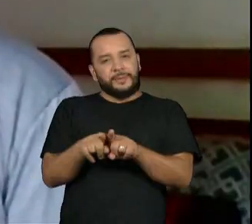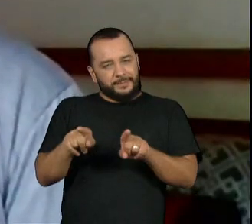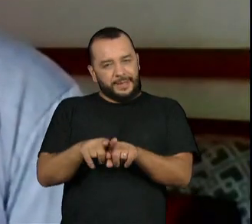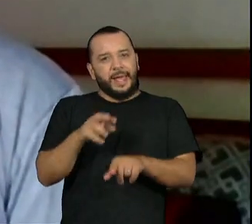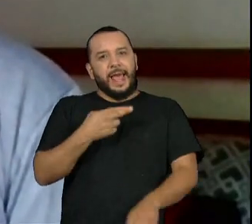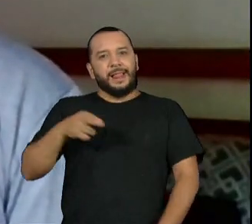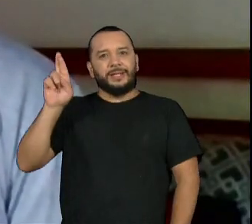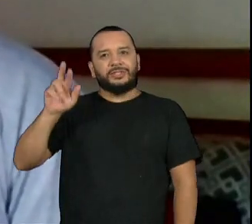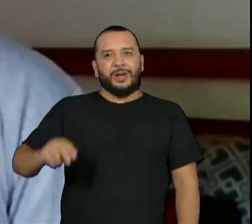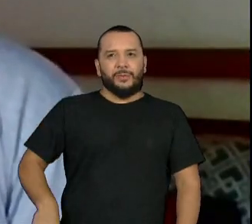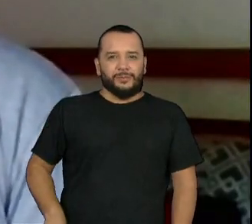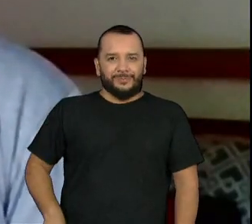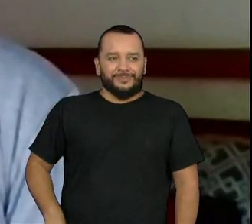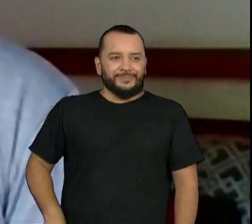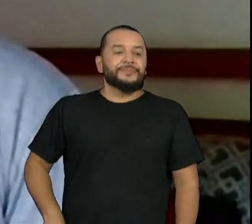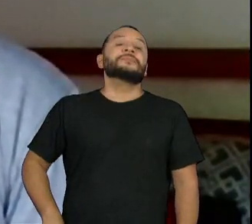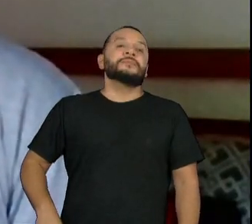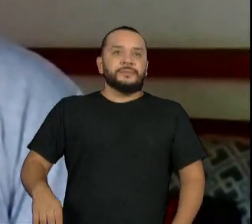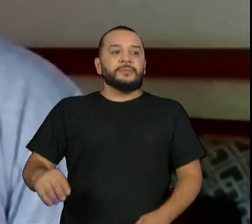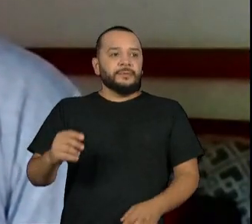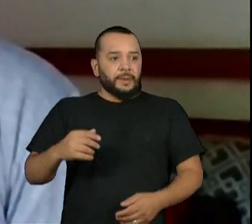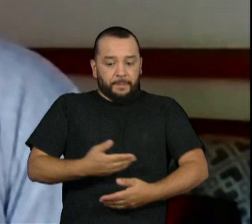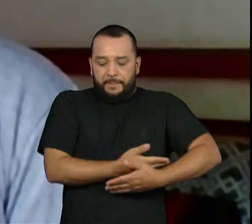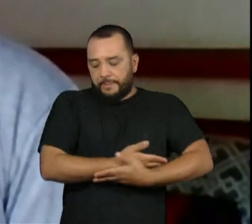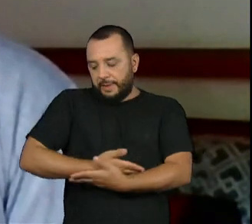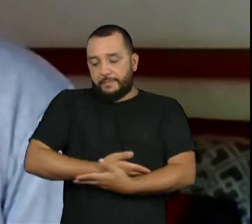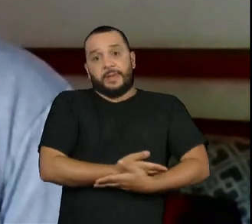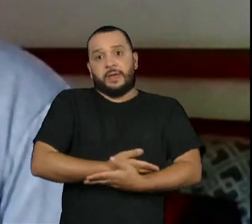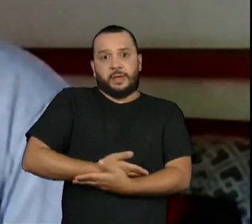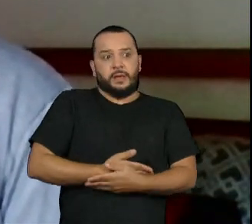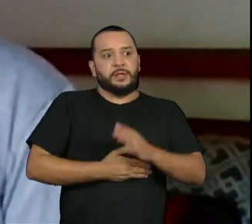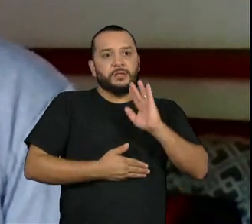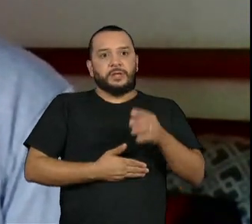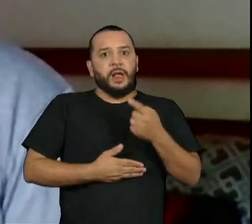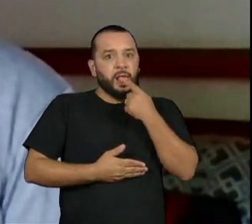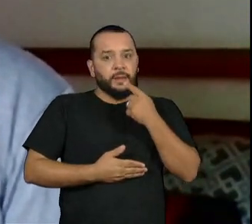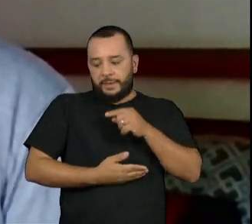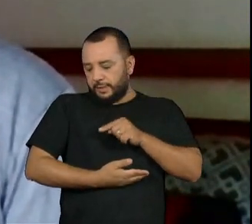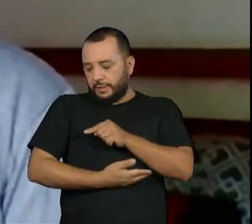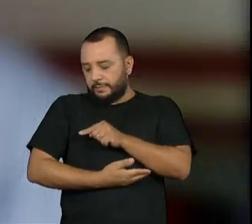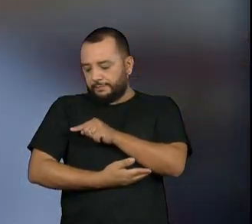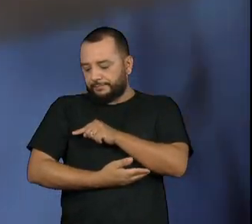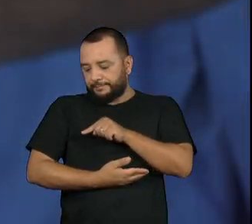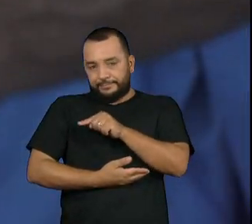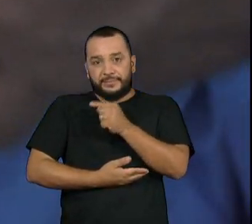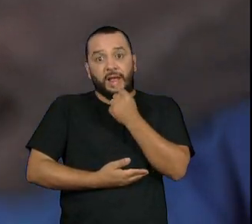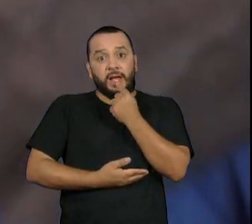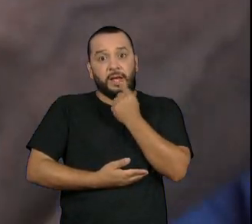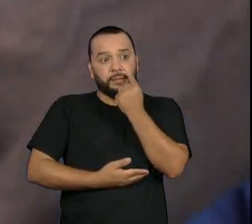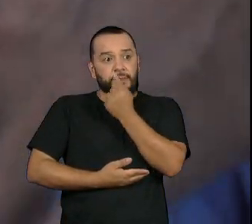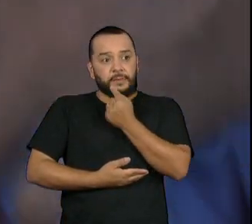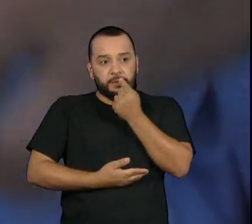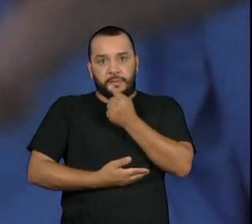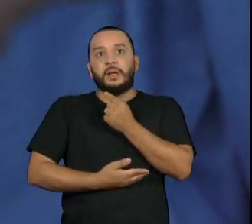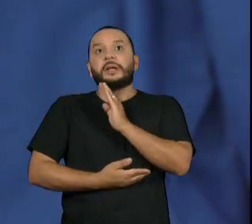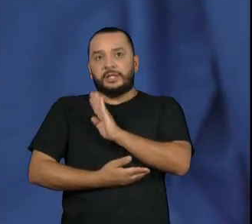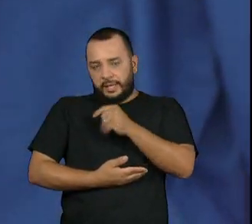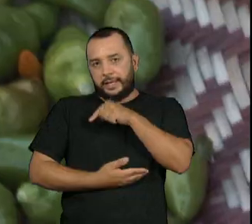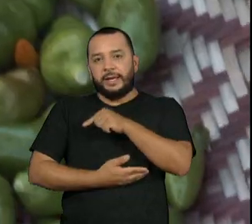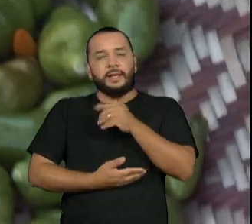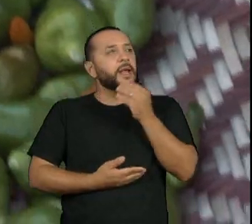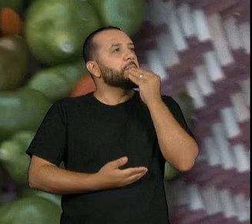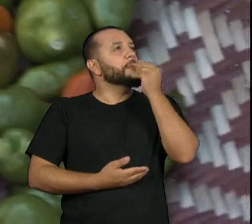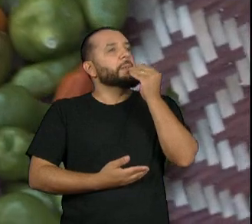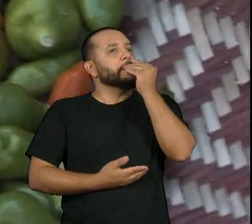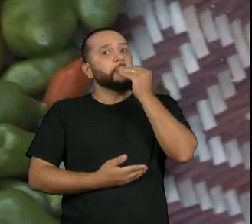coloca na boca do recém-nascido, já para começar a experimentar, ter essa proteção da vida